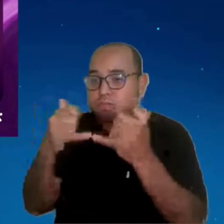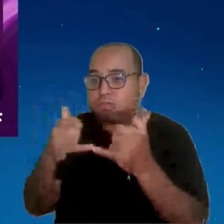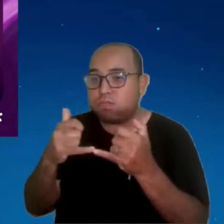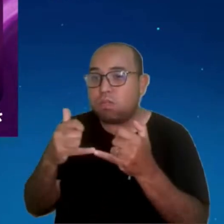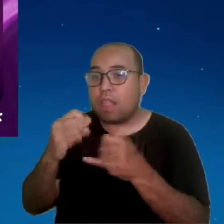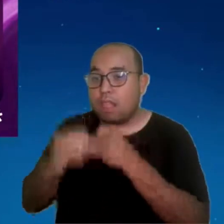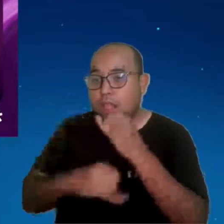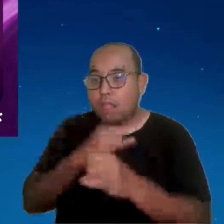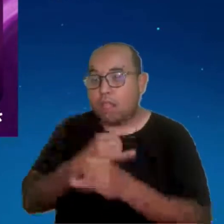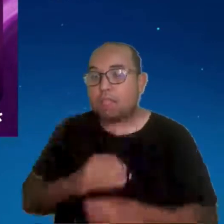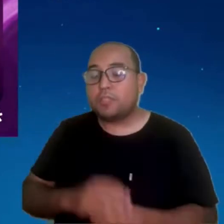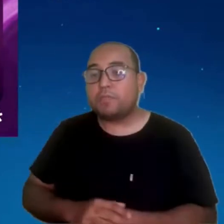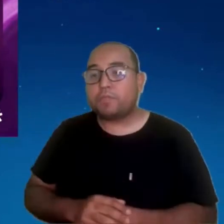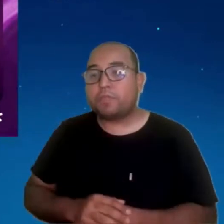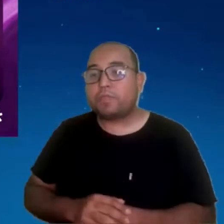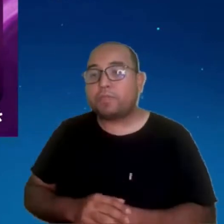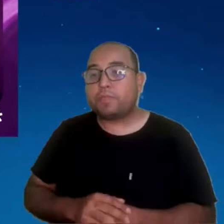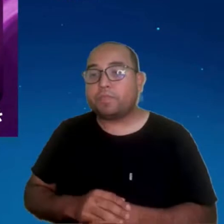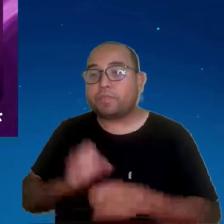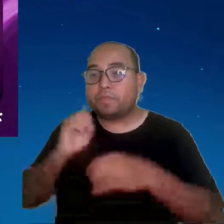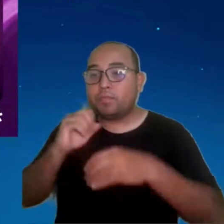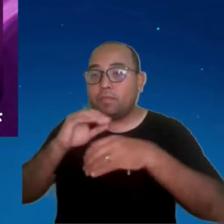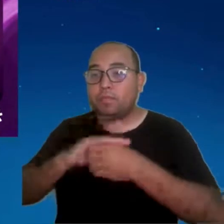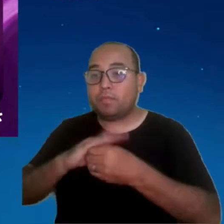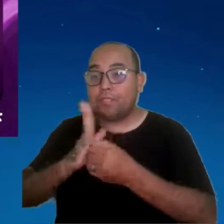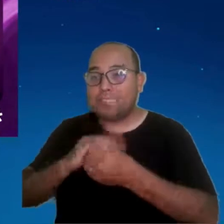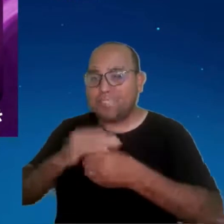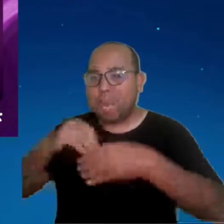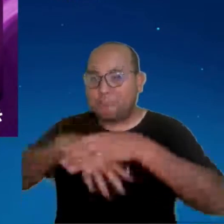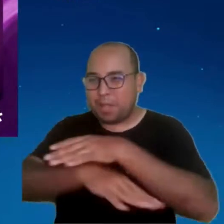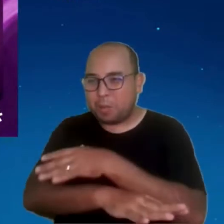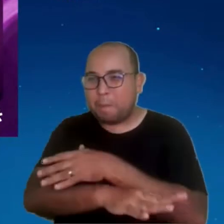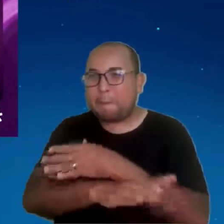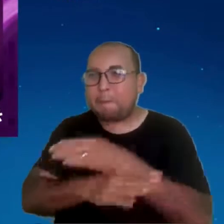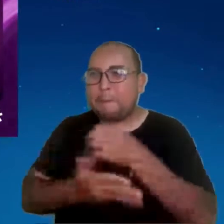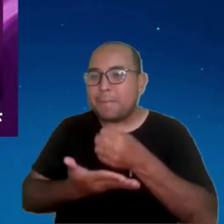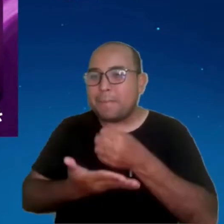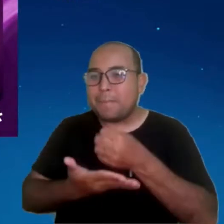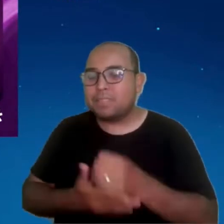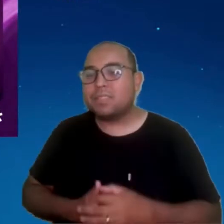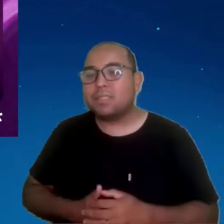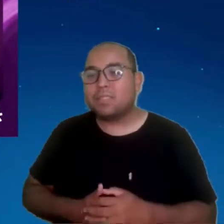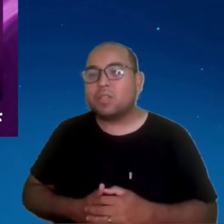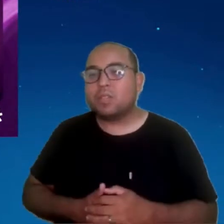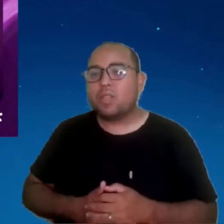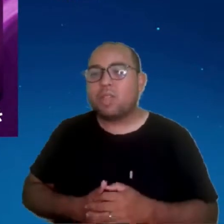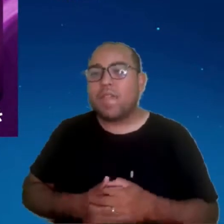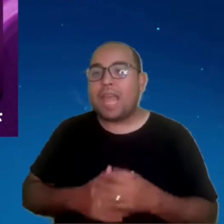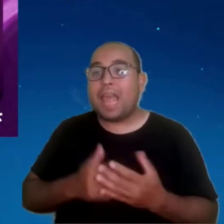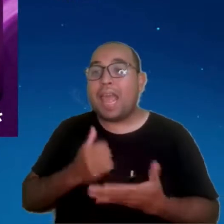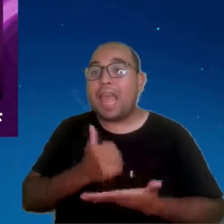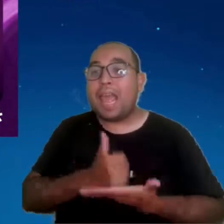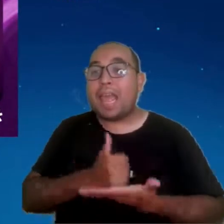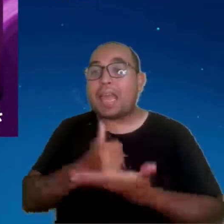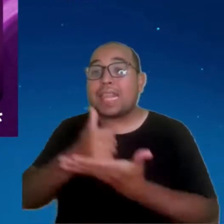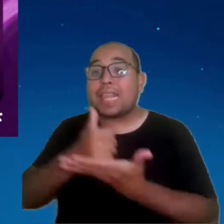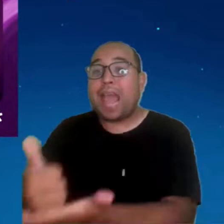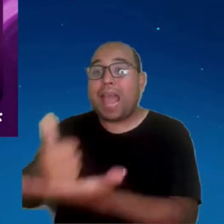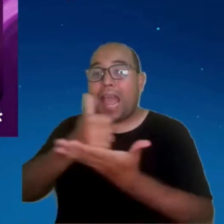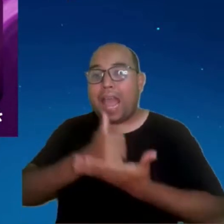entrega via drone. Então, isso é possível já, fazer entrega. Lógico, a Anarca aprovando algumas